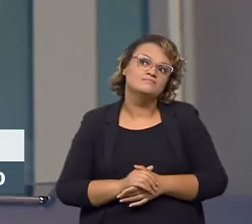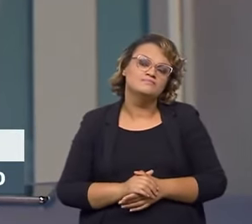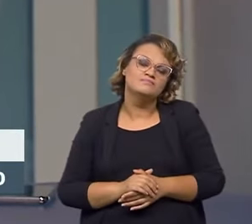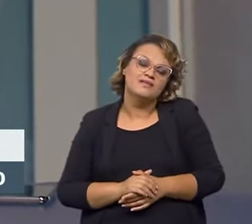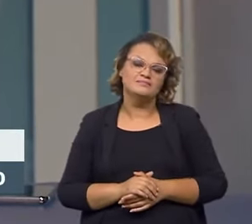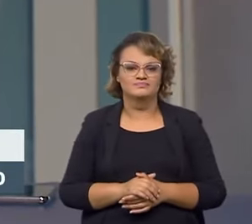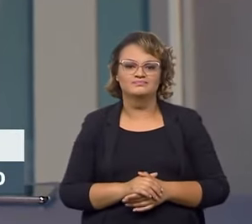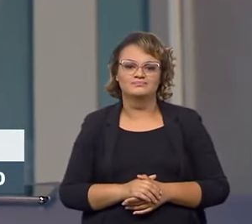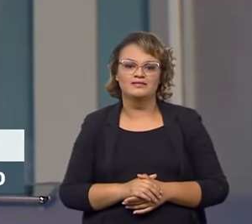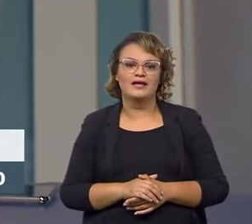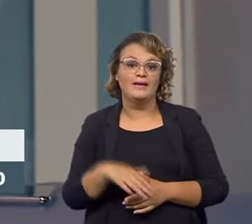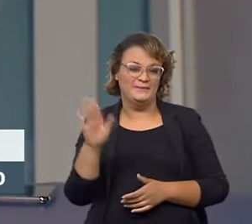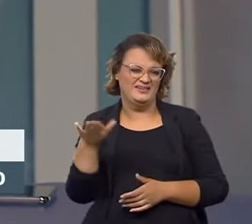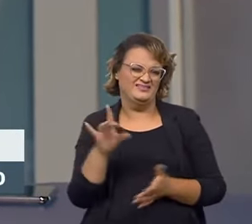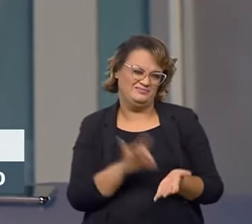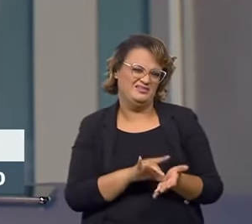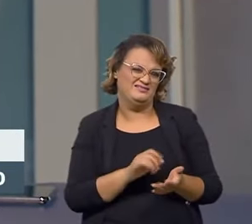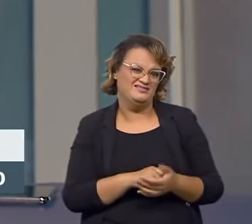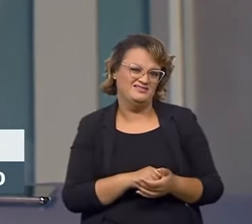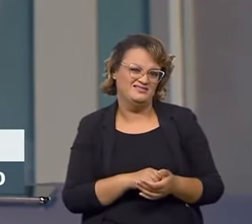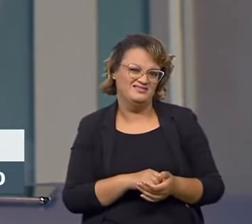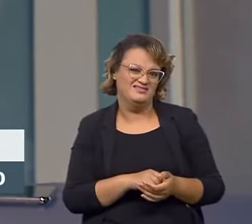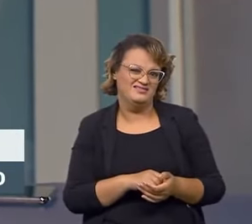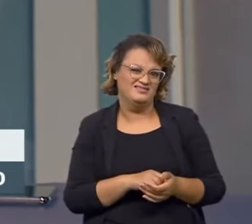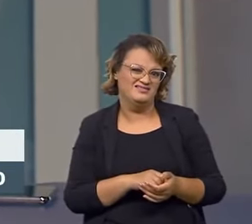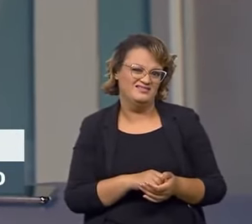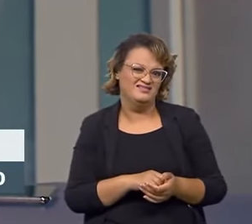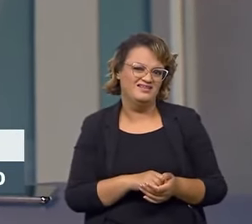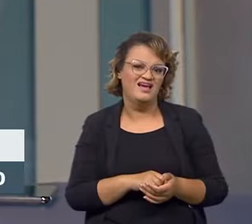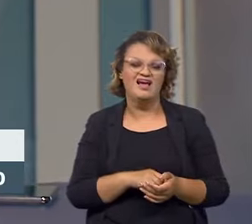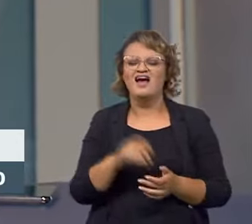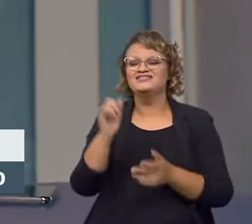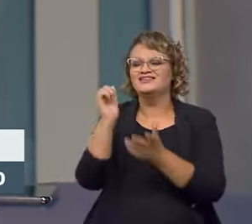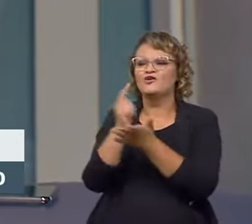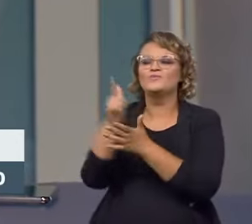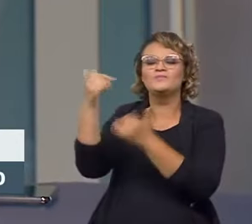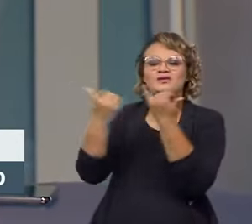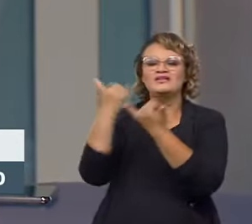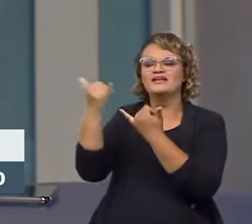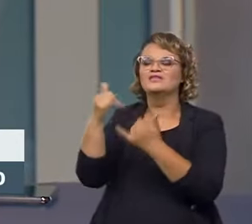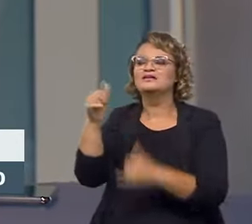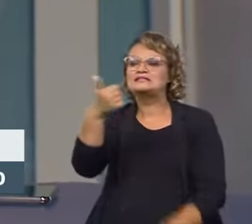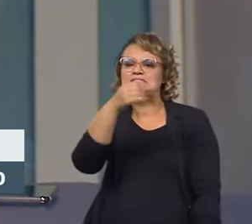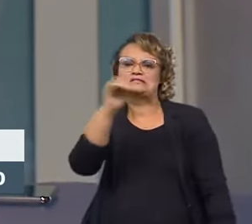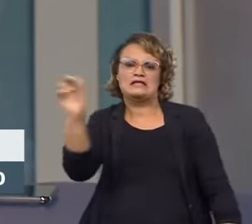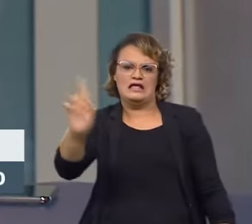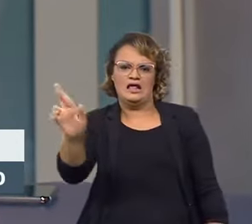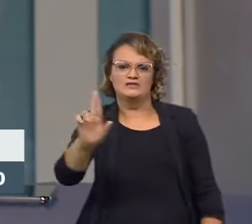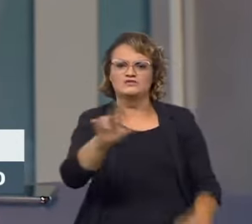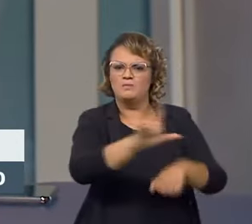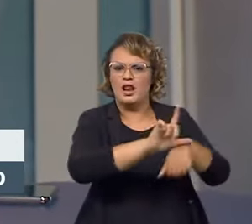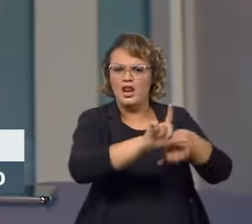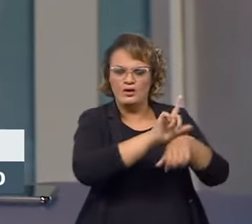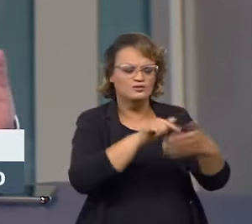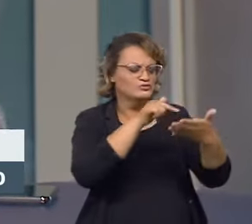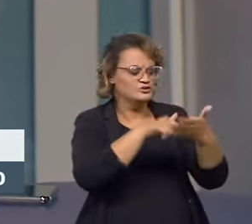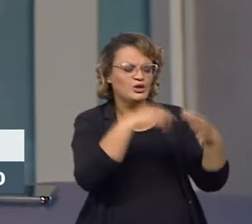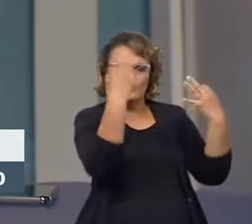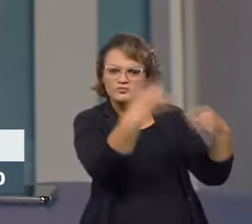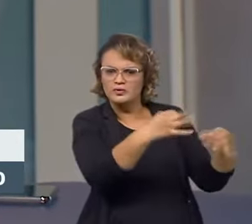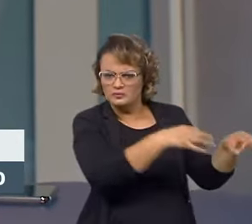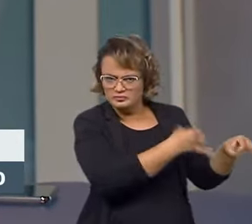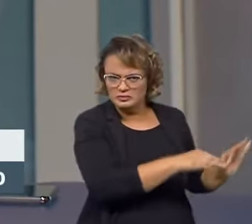Mas será que é mais barato mesmo? Se a gente parar para pensar, né? Você compra um brinquedo que custa 100 reais numa loja com a certificação